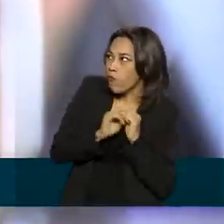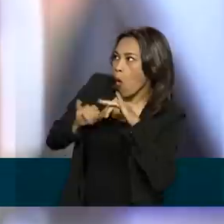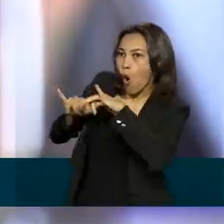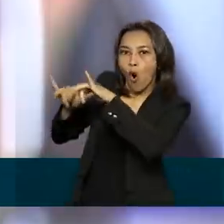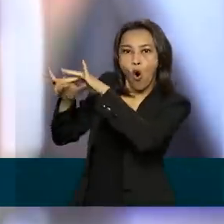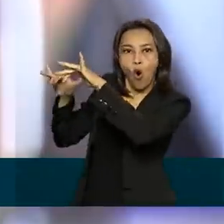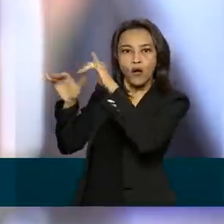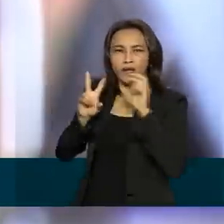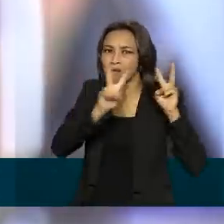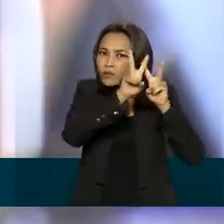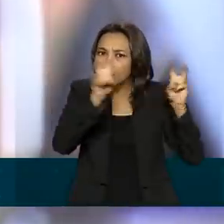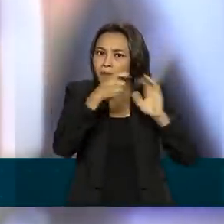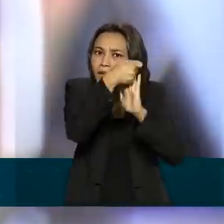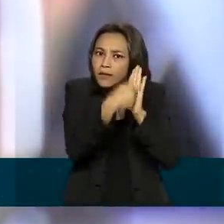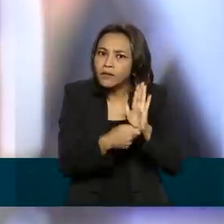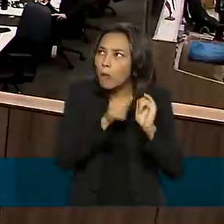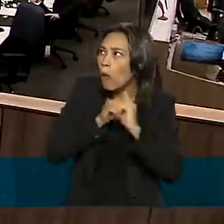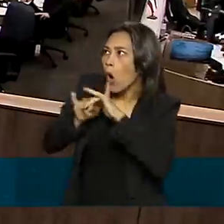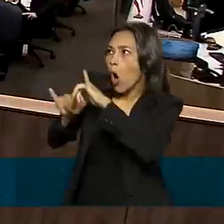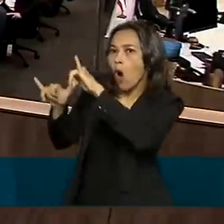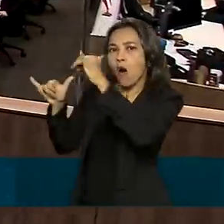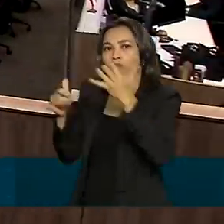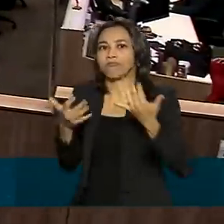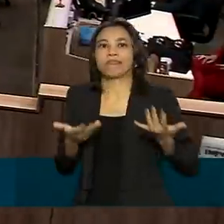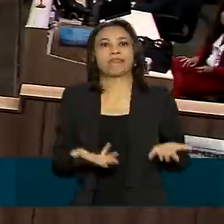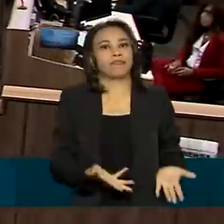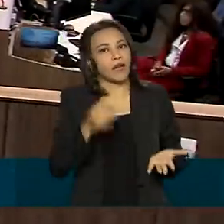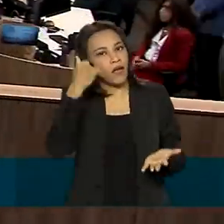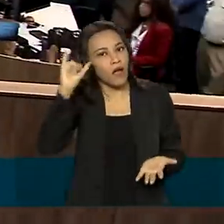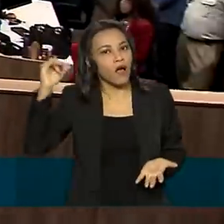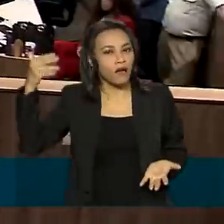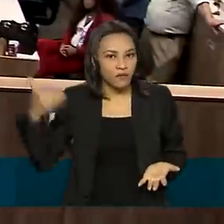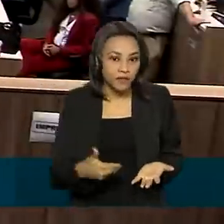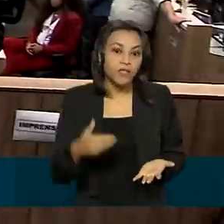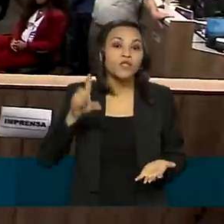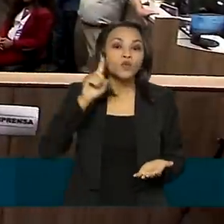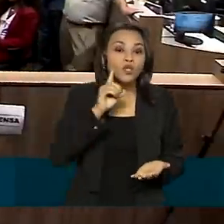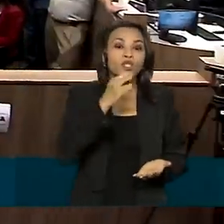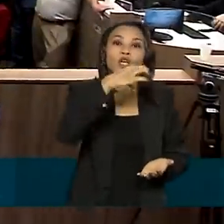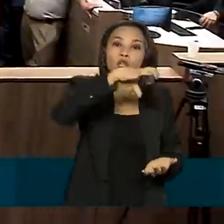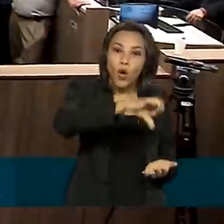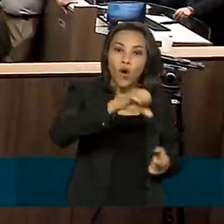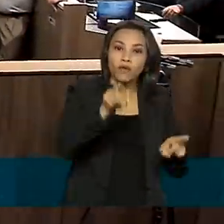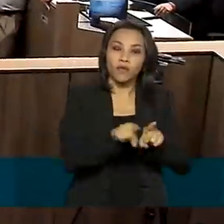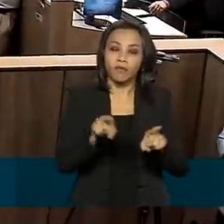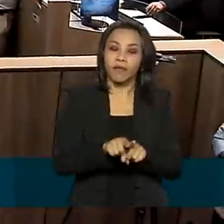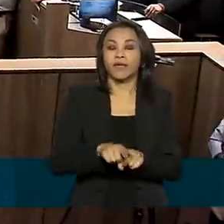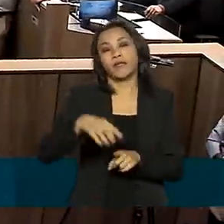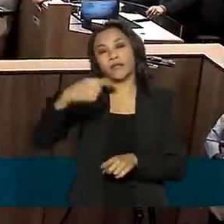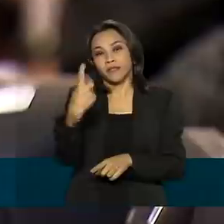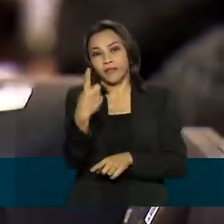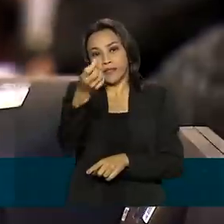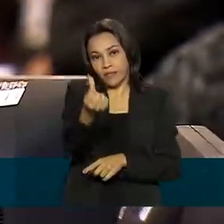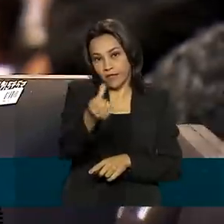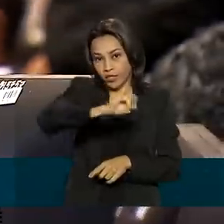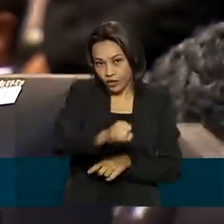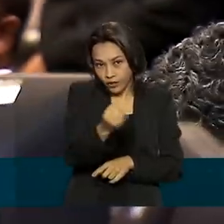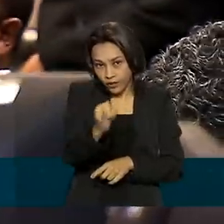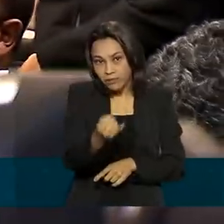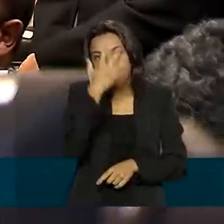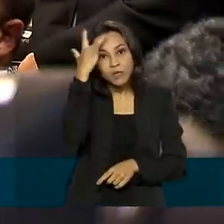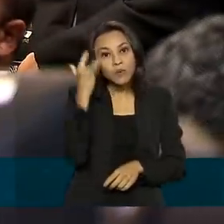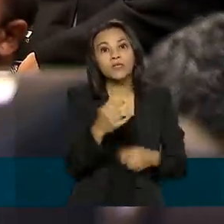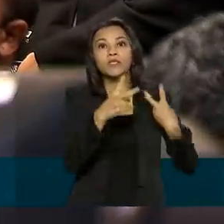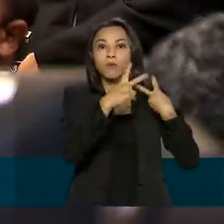tema da redação. E como haverá provas também nos dias 9 e 16 de janeiro, para presidiários e para quem